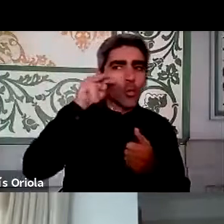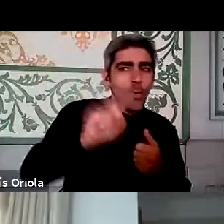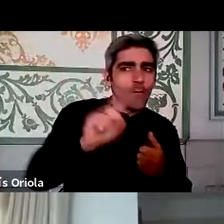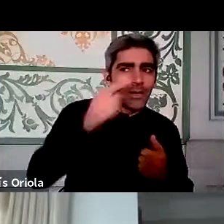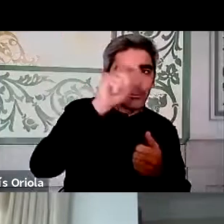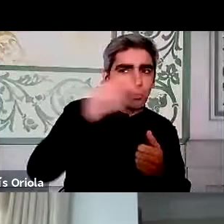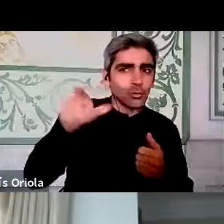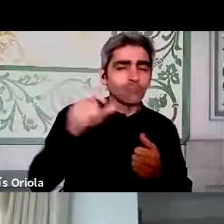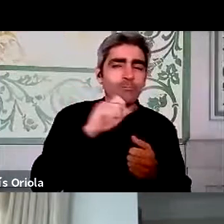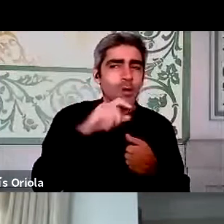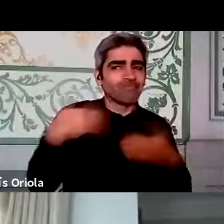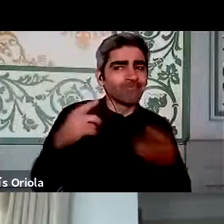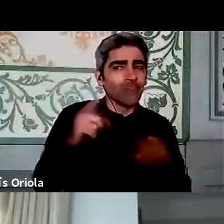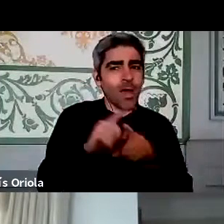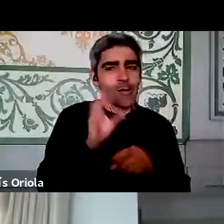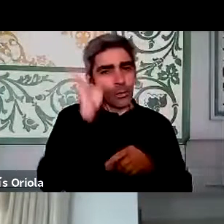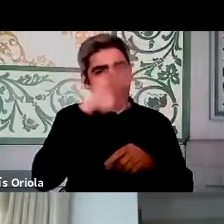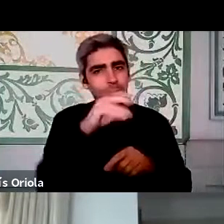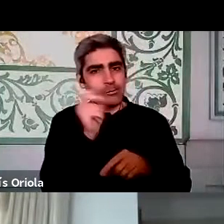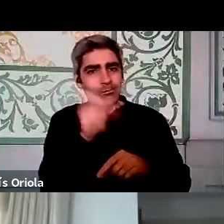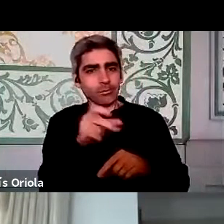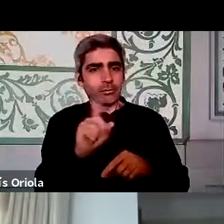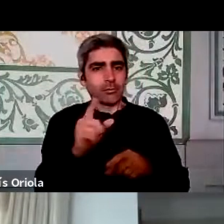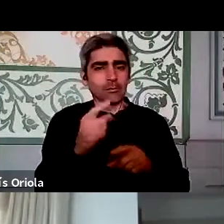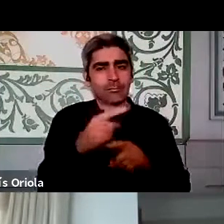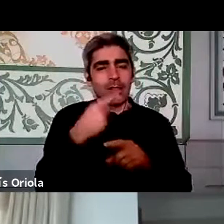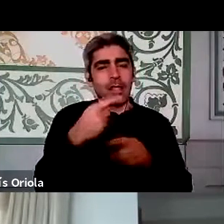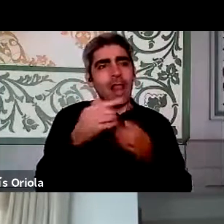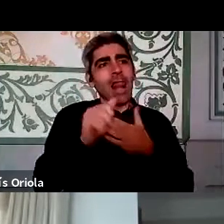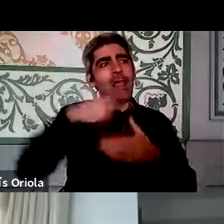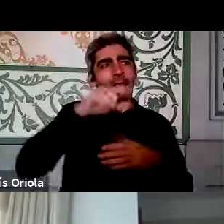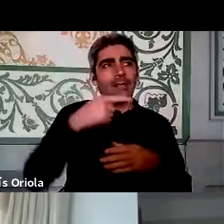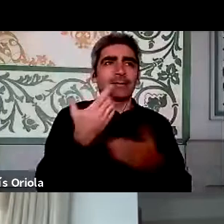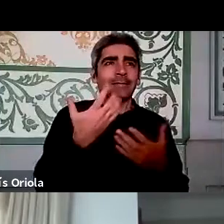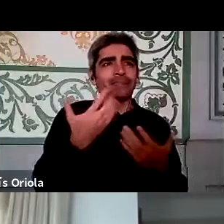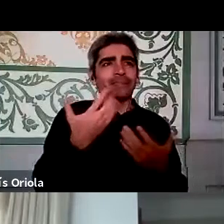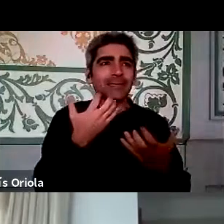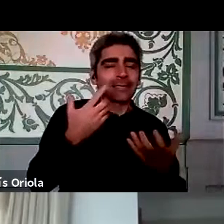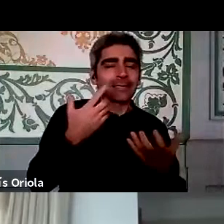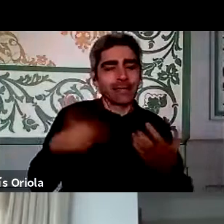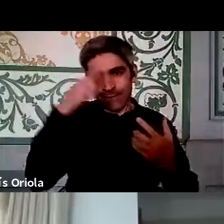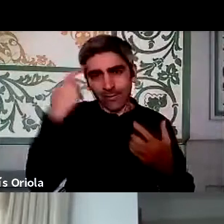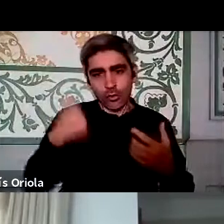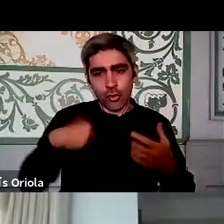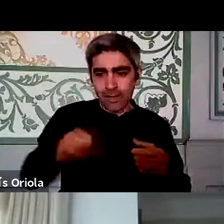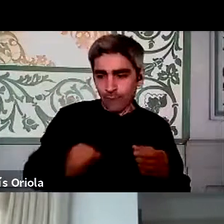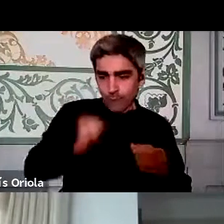então para as lideranças é uma coisa complexa, não é? Nós temos os nossos trabalhadores, as nossas equipas,